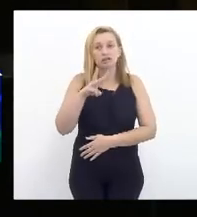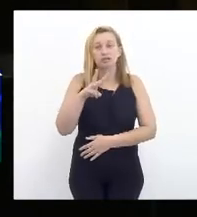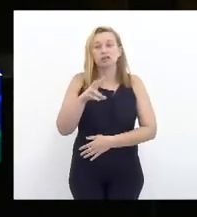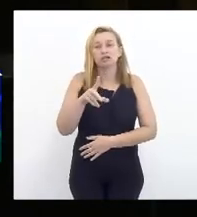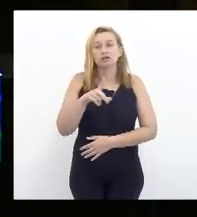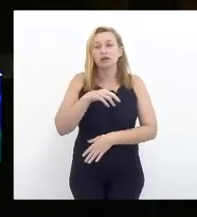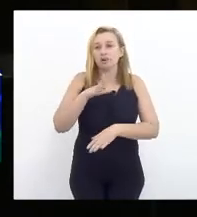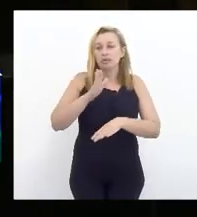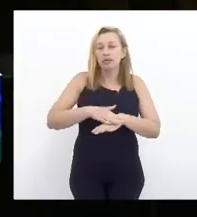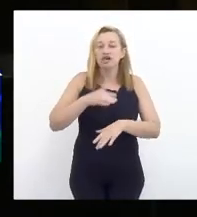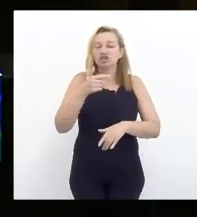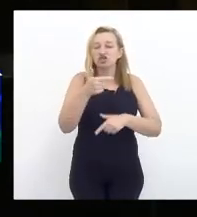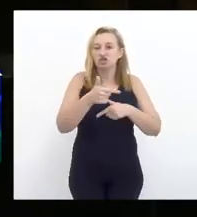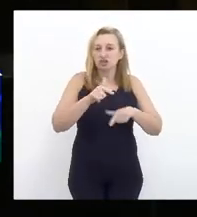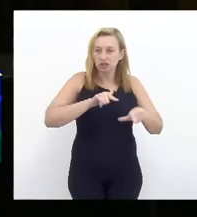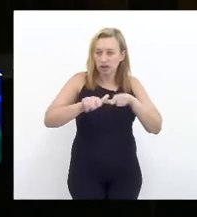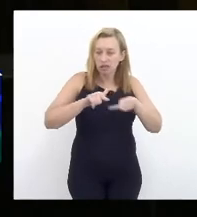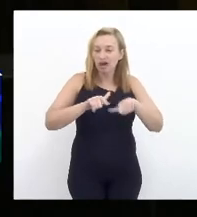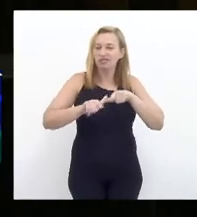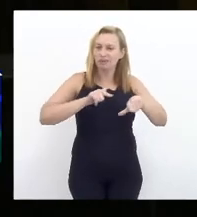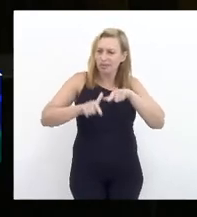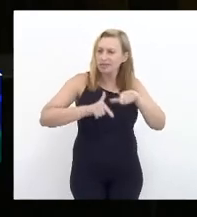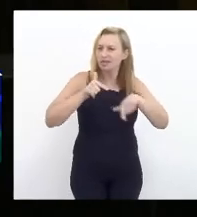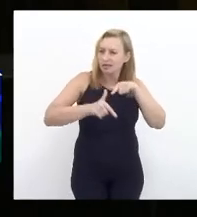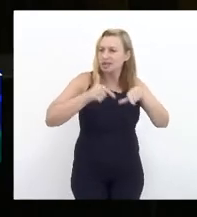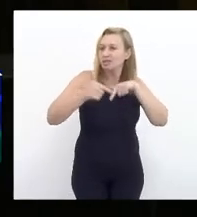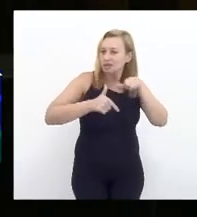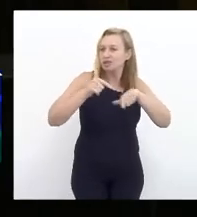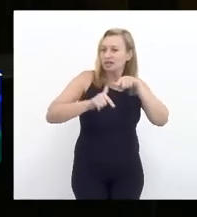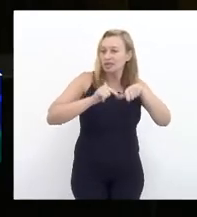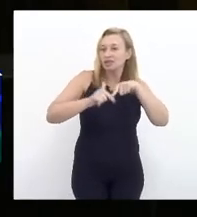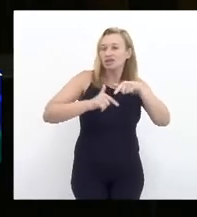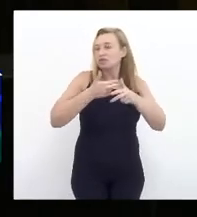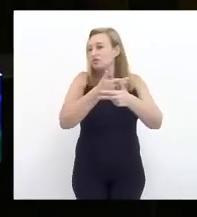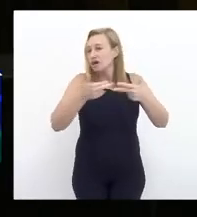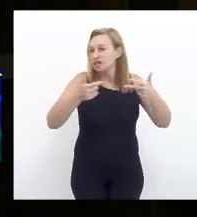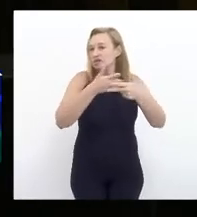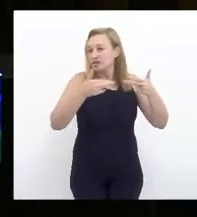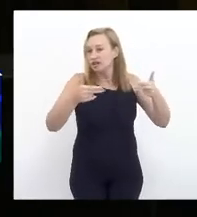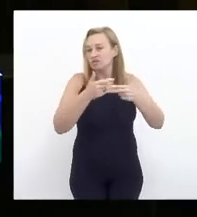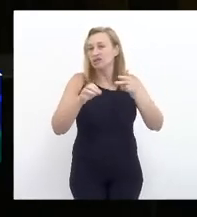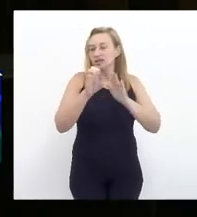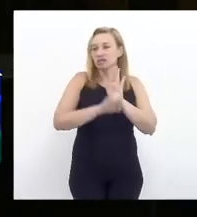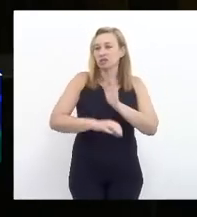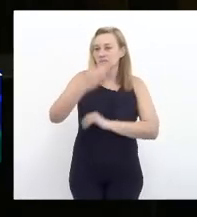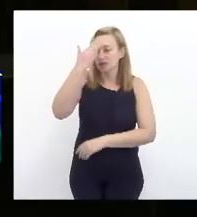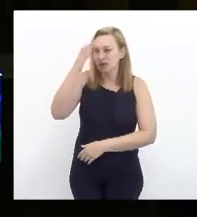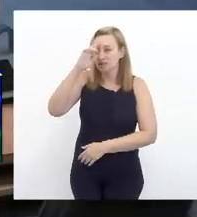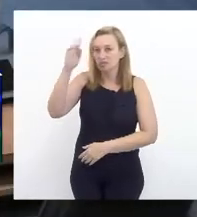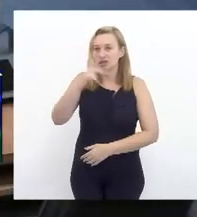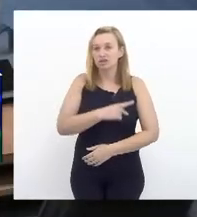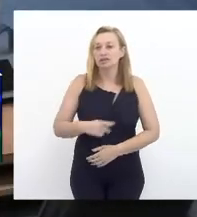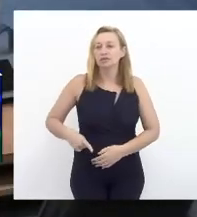se tem é muito trabalho, muito trabalho, porque são centenas e centenas de emendas. Muito obrigado, senhor presidente.